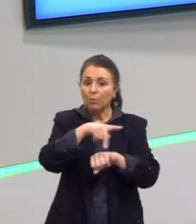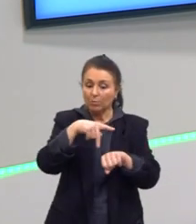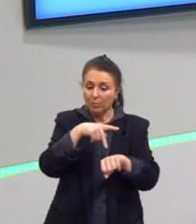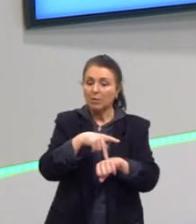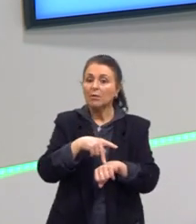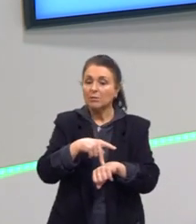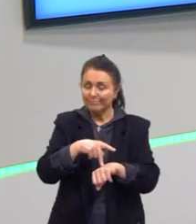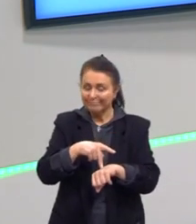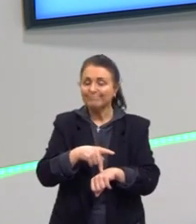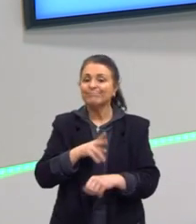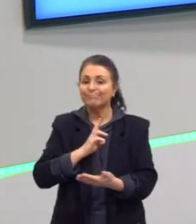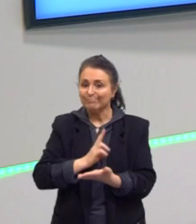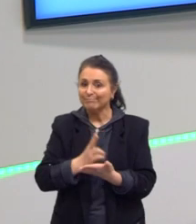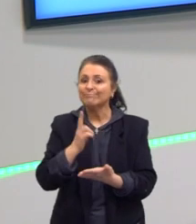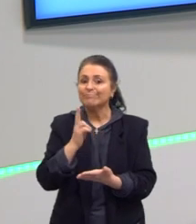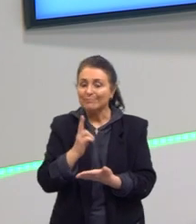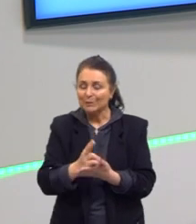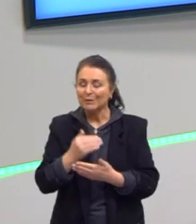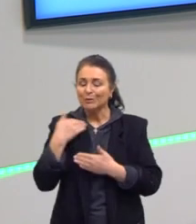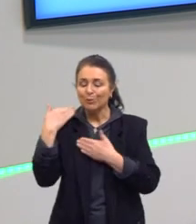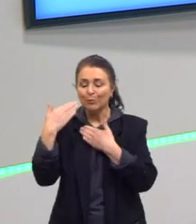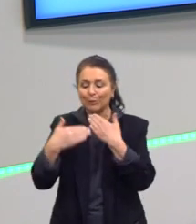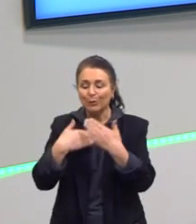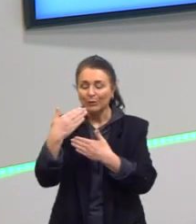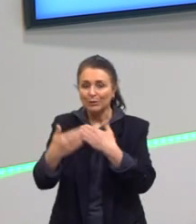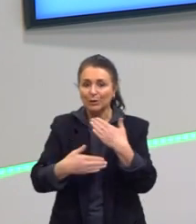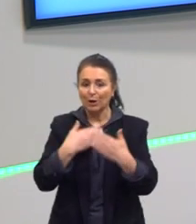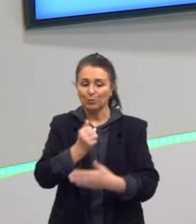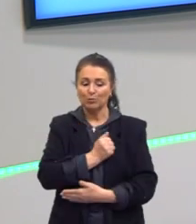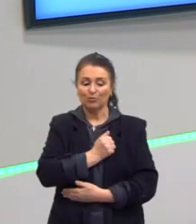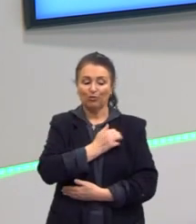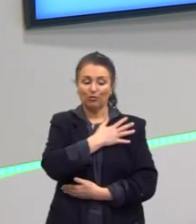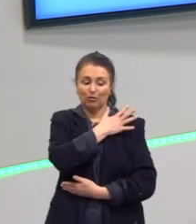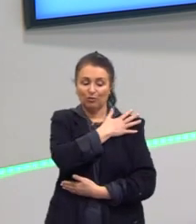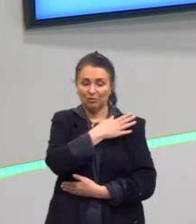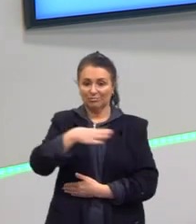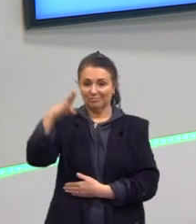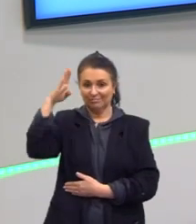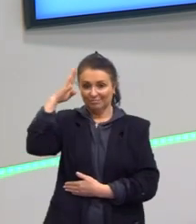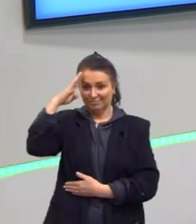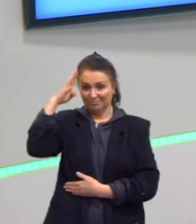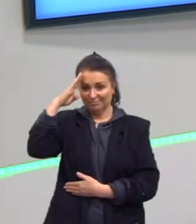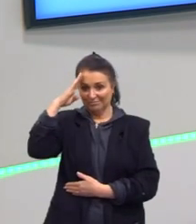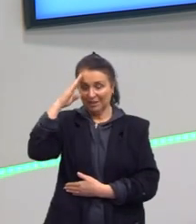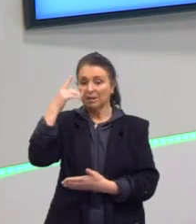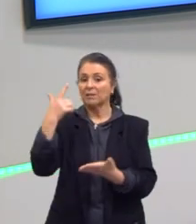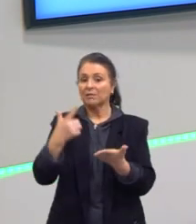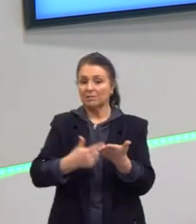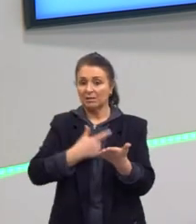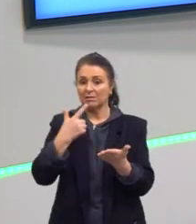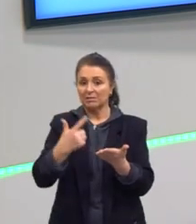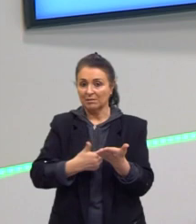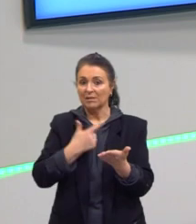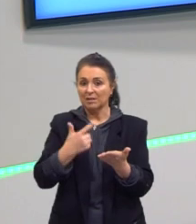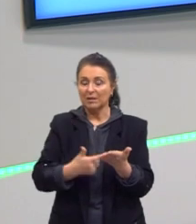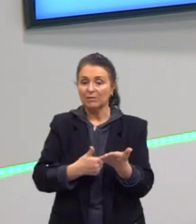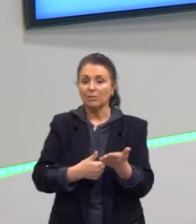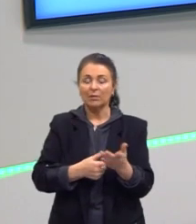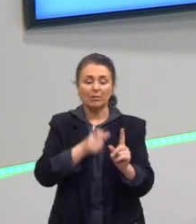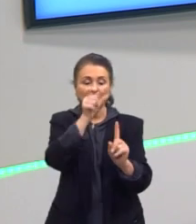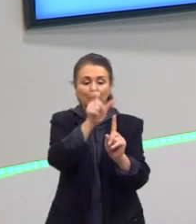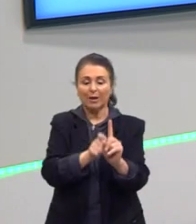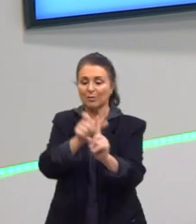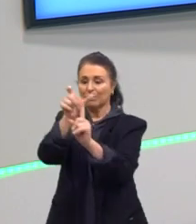vivem em processos de ditadura. E nesse livro, gente tem dentro da história que se passa dos personagens,